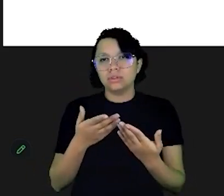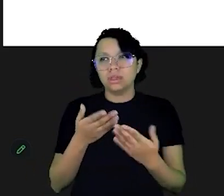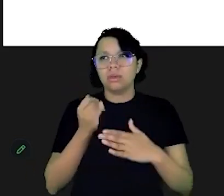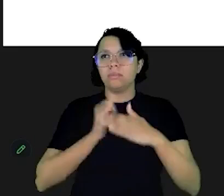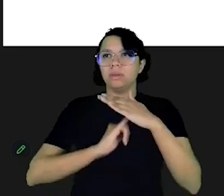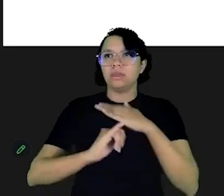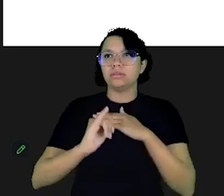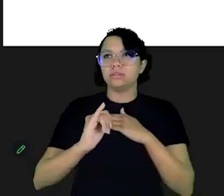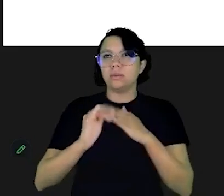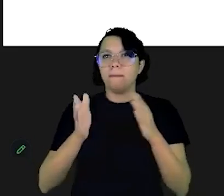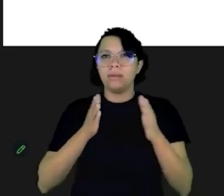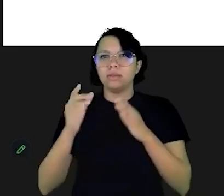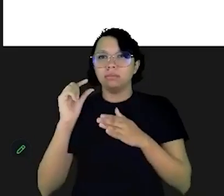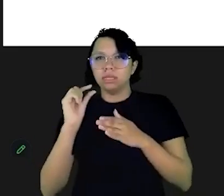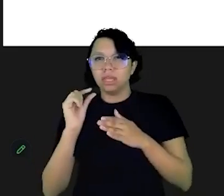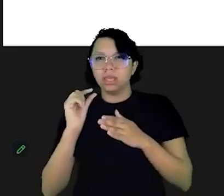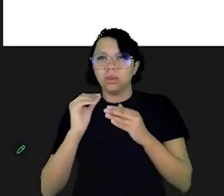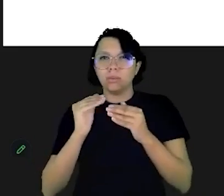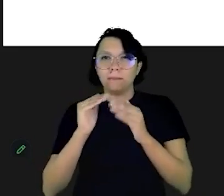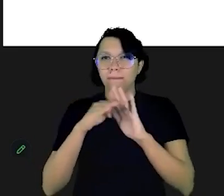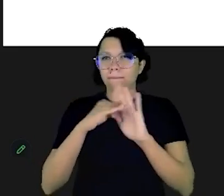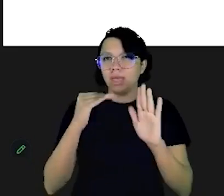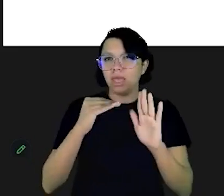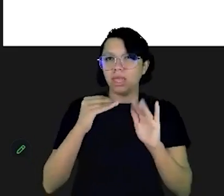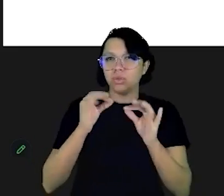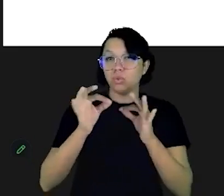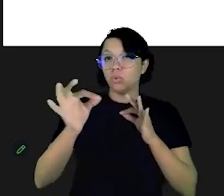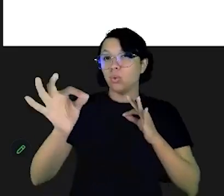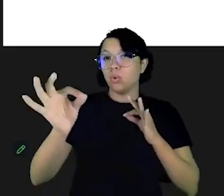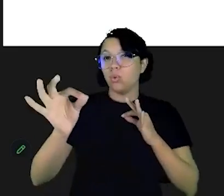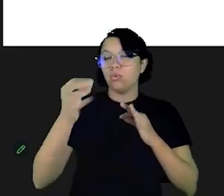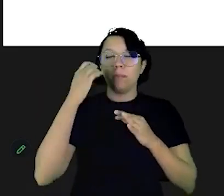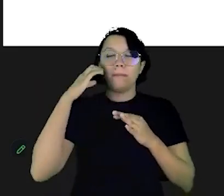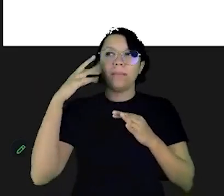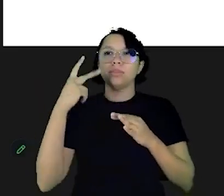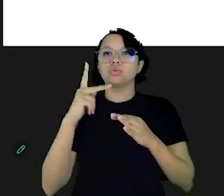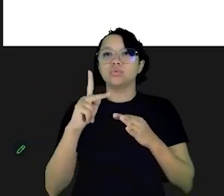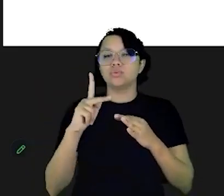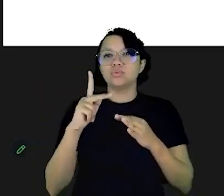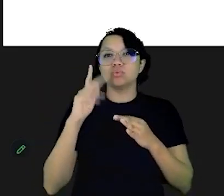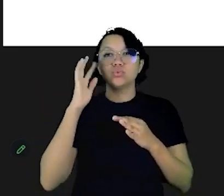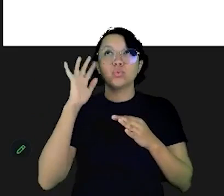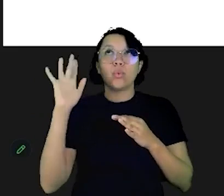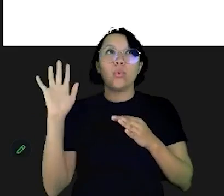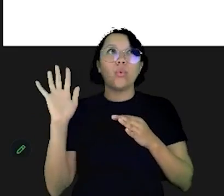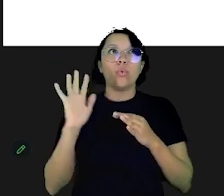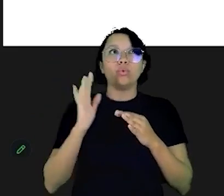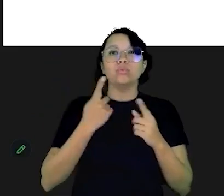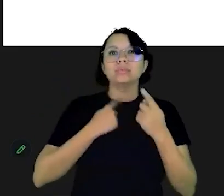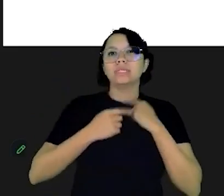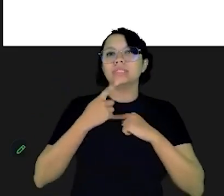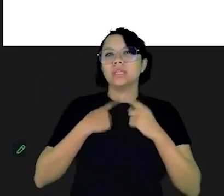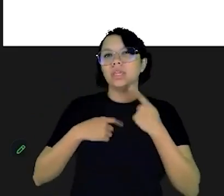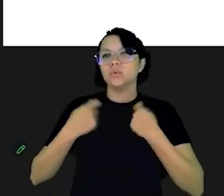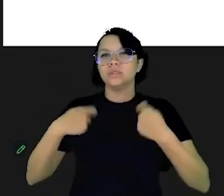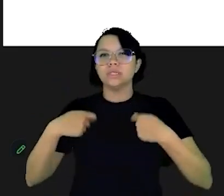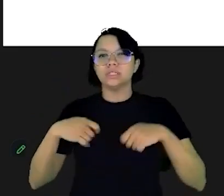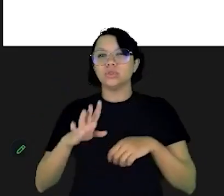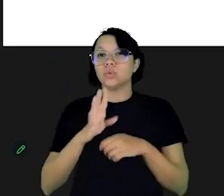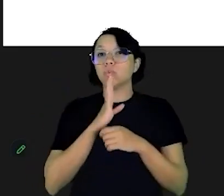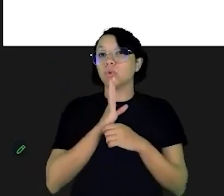defina o seu objetivo. É uma aplicação de curto prazo, de médio prazo, de longo prazo? Pense nos seus sonhos, nas suas